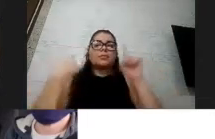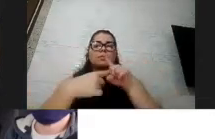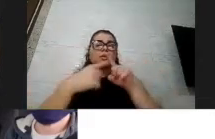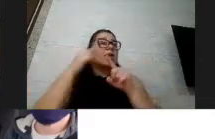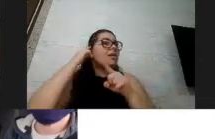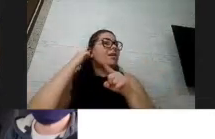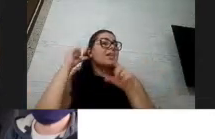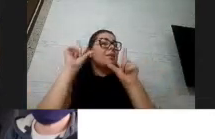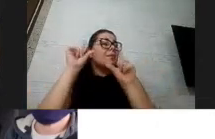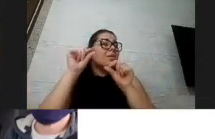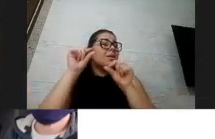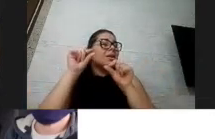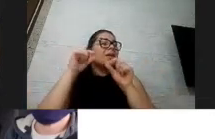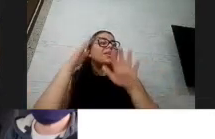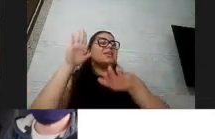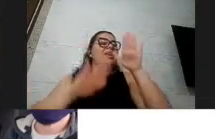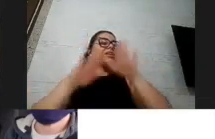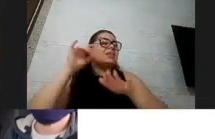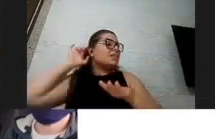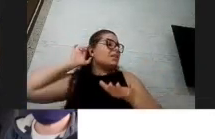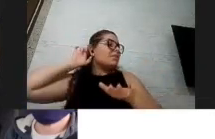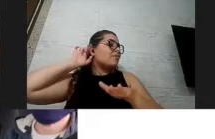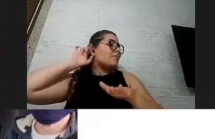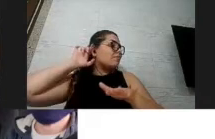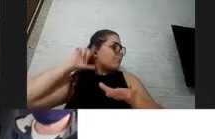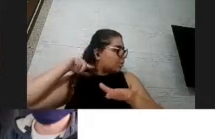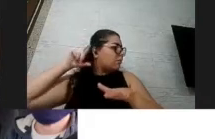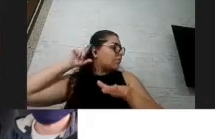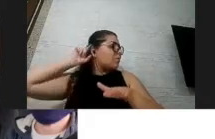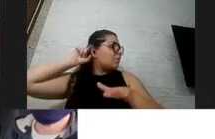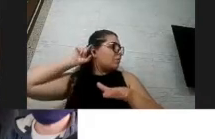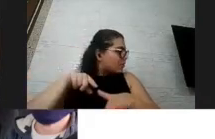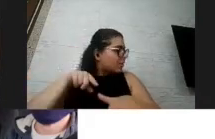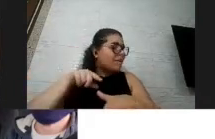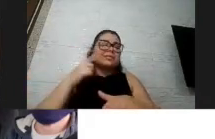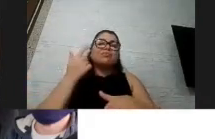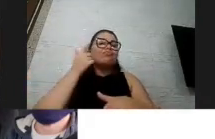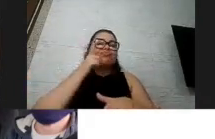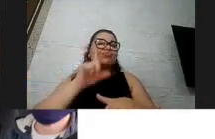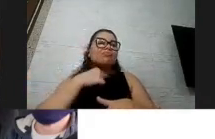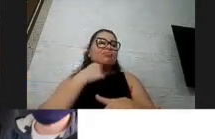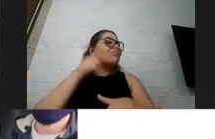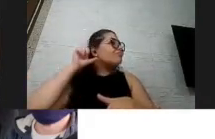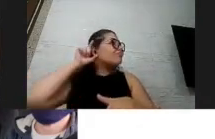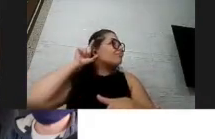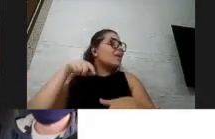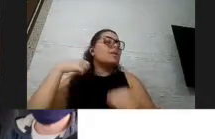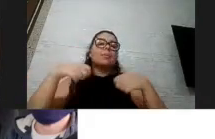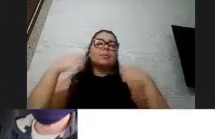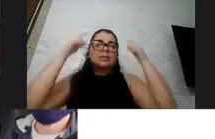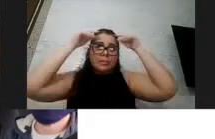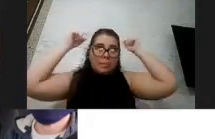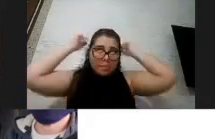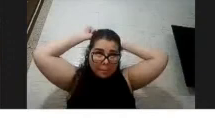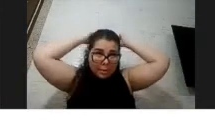às vezes, esse elástico na orelha vem para frente e não prende, então, às vezes, precisa fazer aquele prendedor atrás